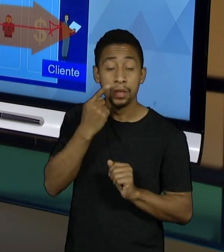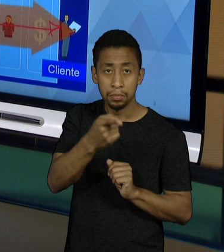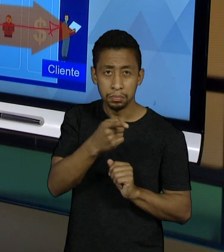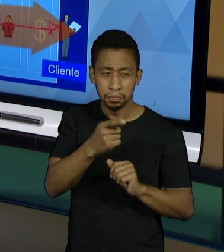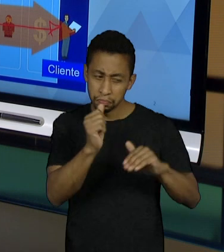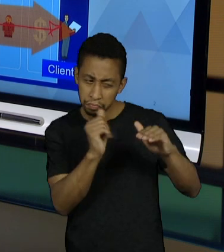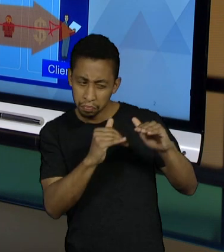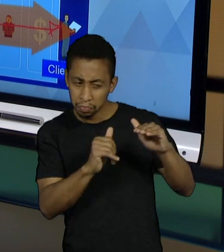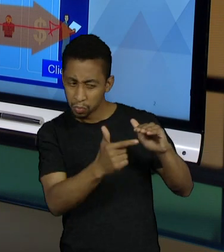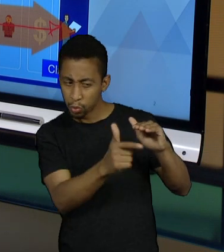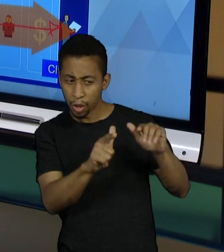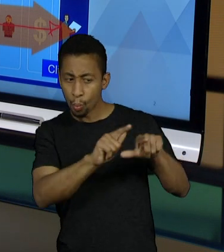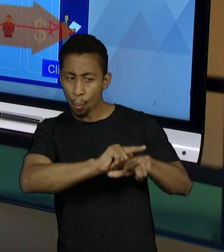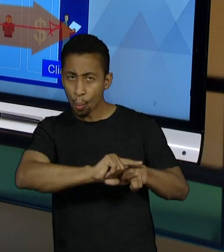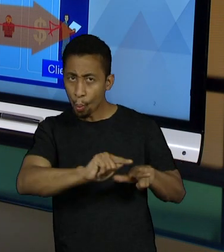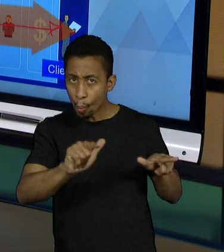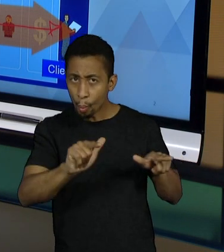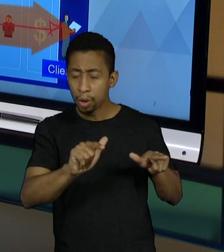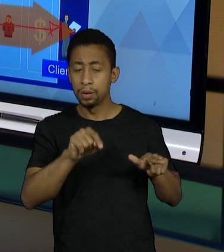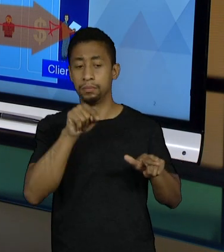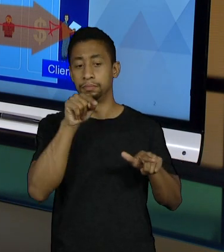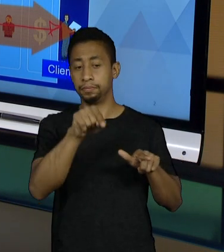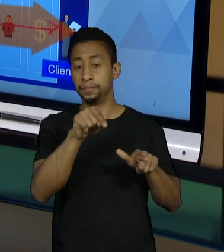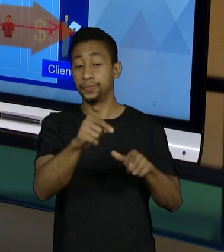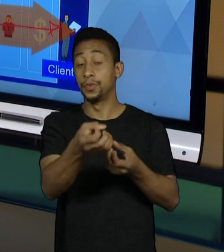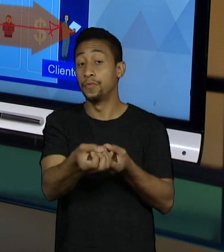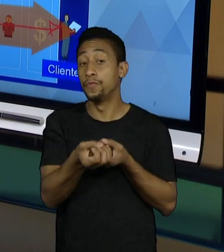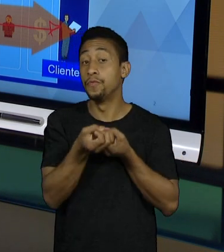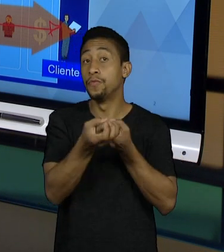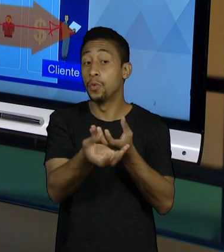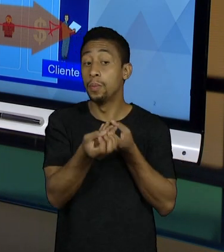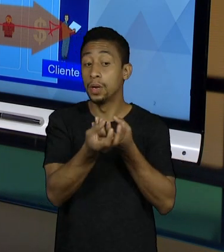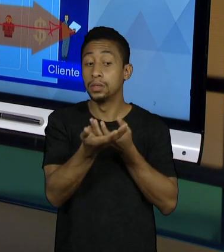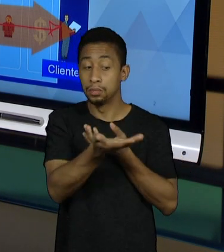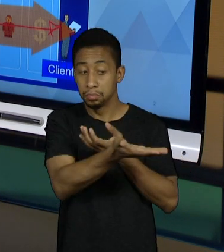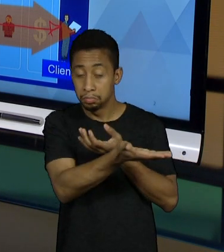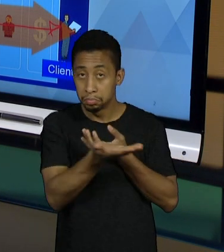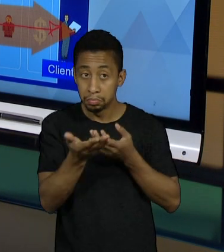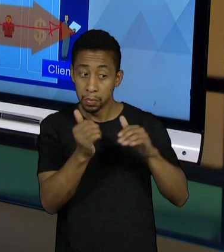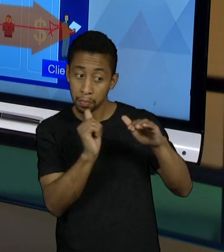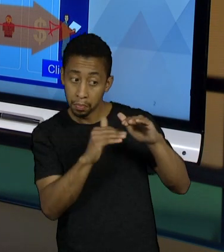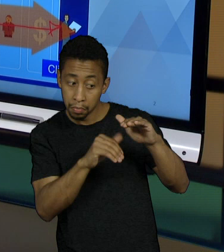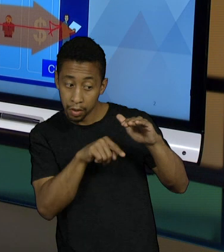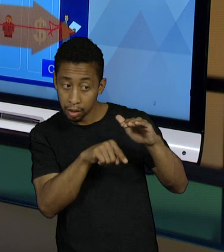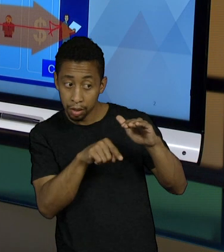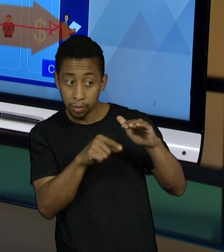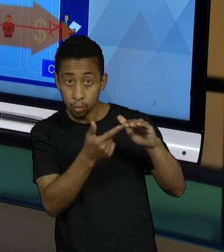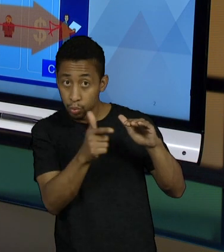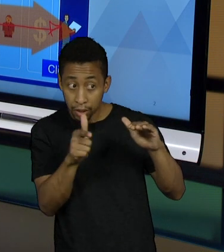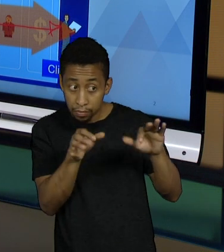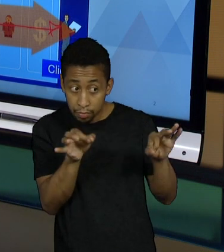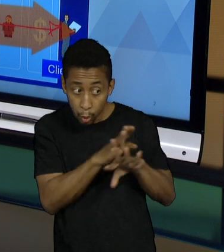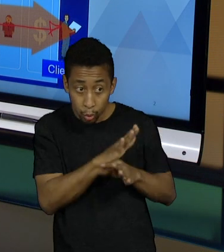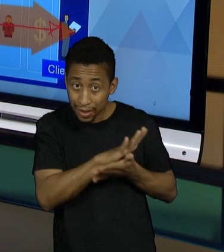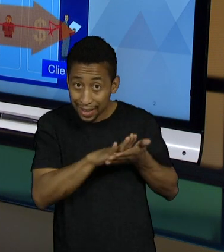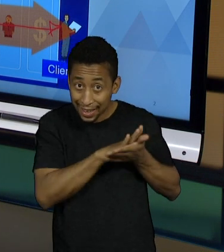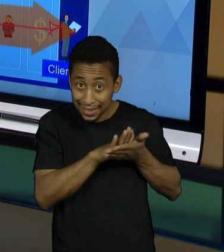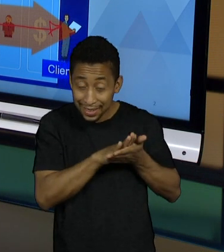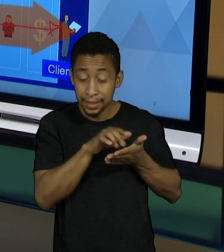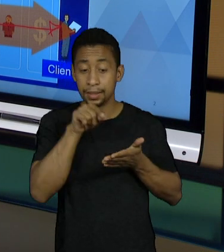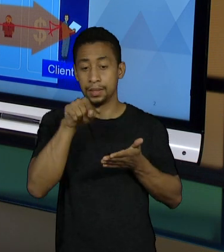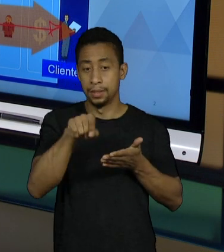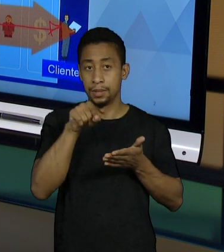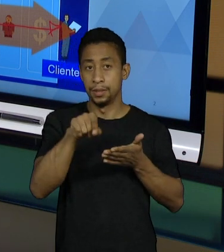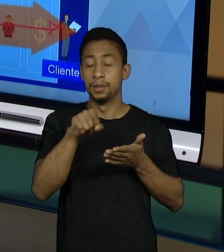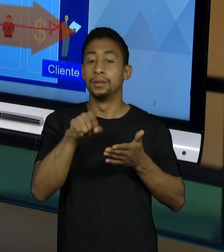fabricar, então eu pego informações da área de estoque de materiais, o primeiro estoque é estoque de material acabado, da área de materiais,